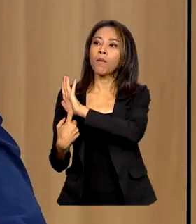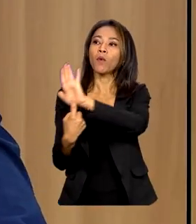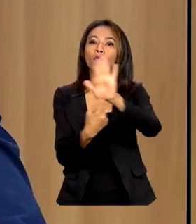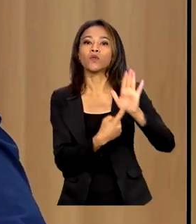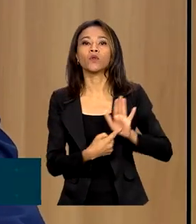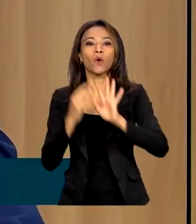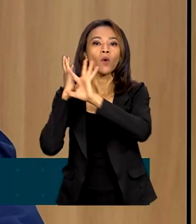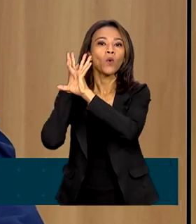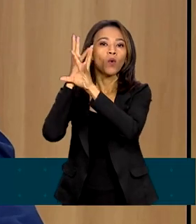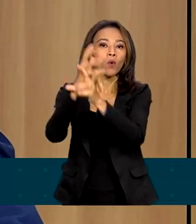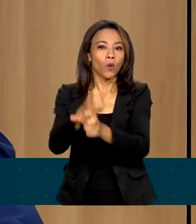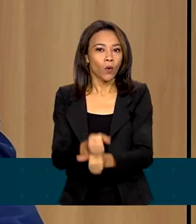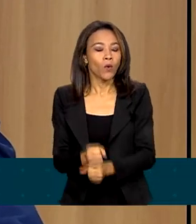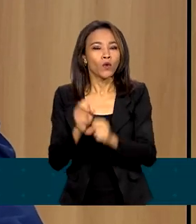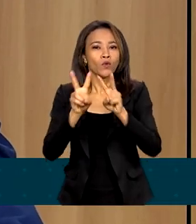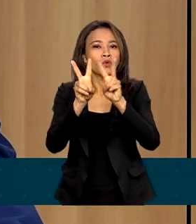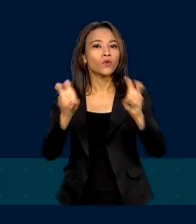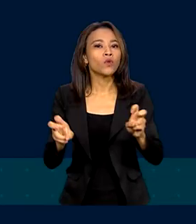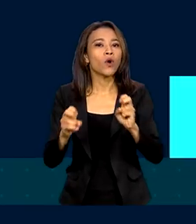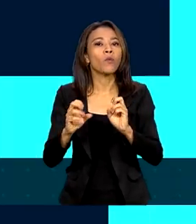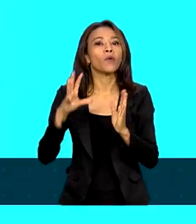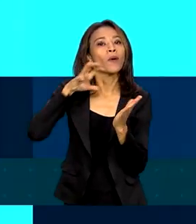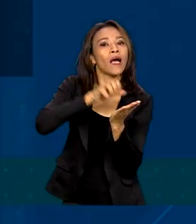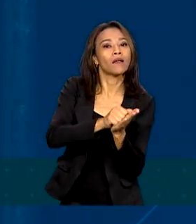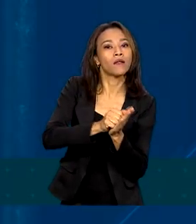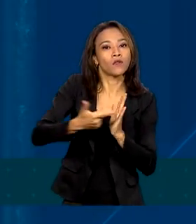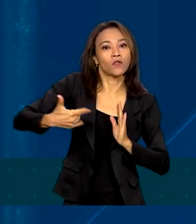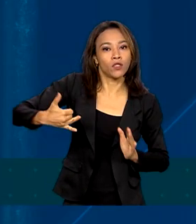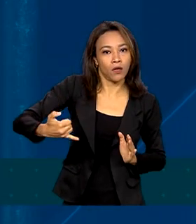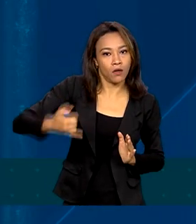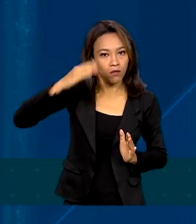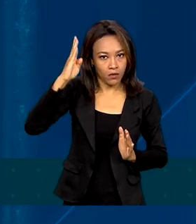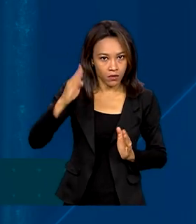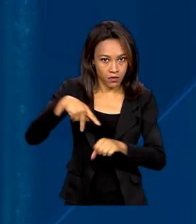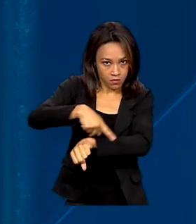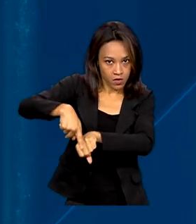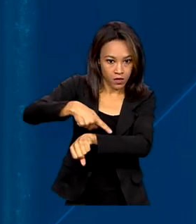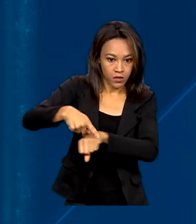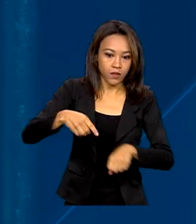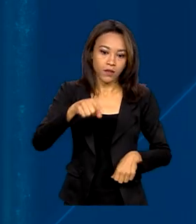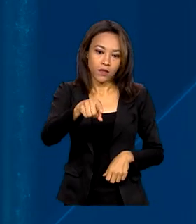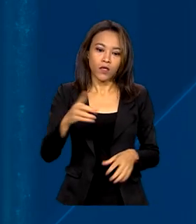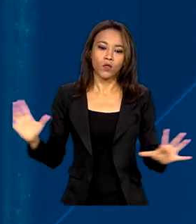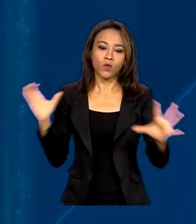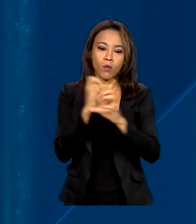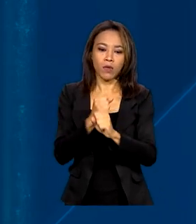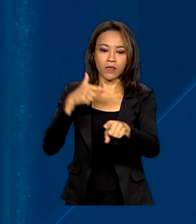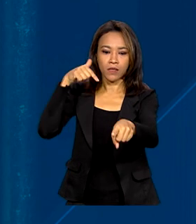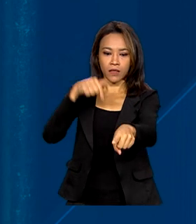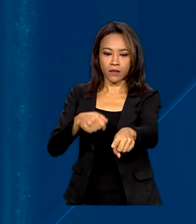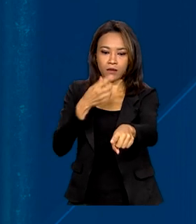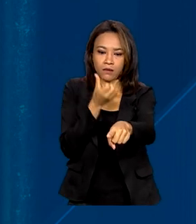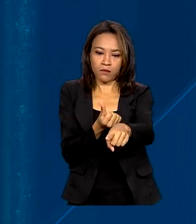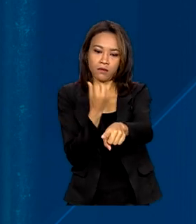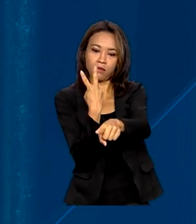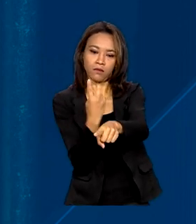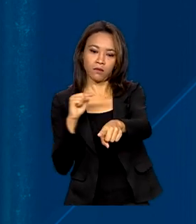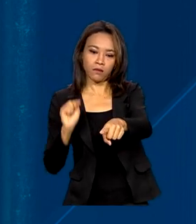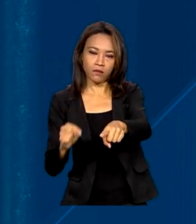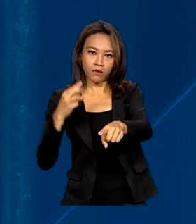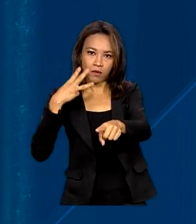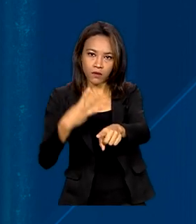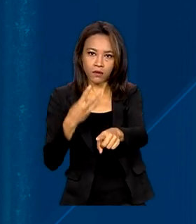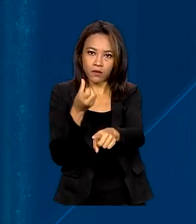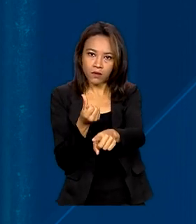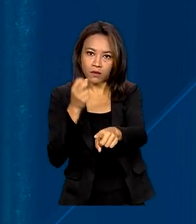recadastramento de armas no país. Do total de 762.365